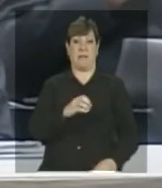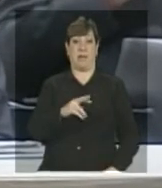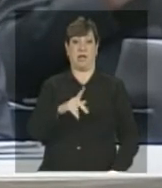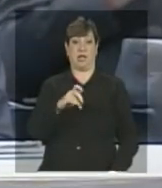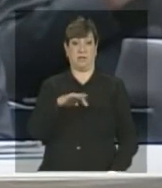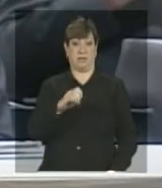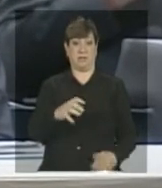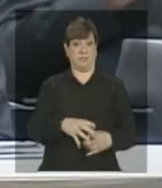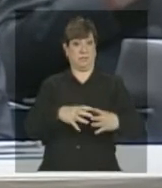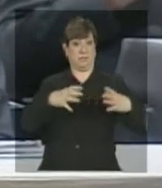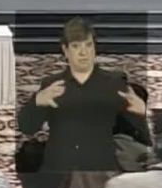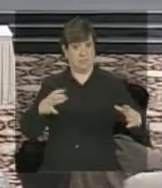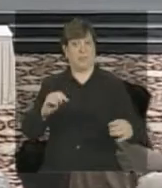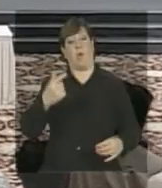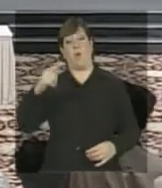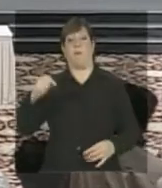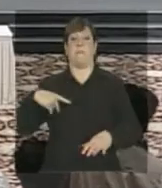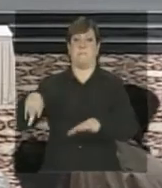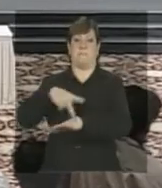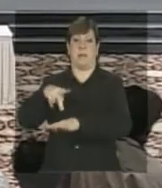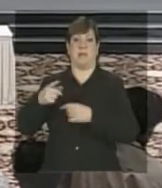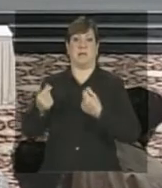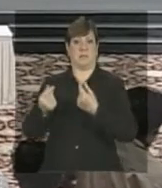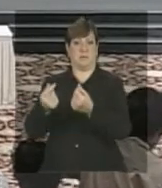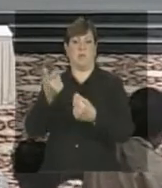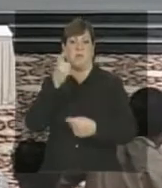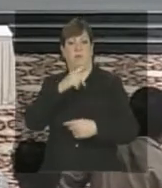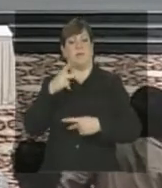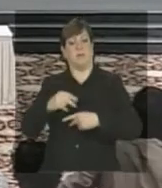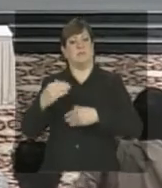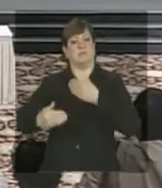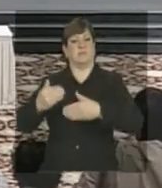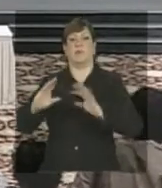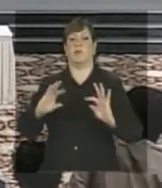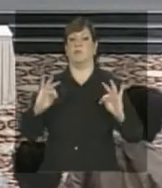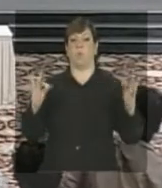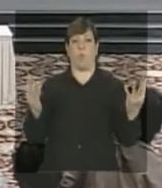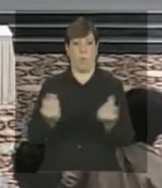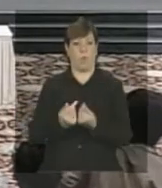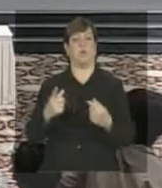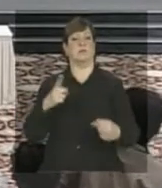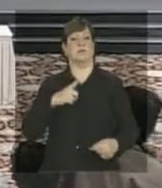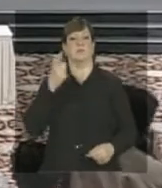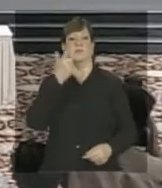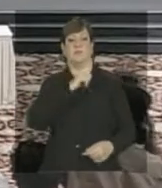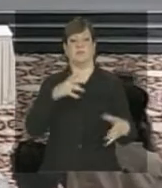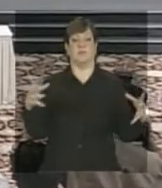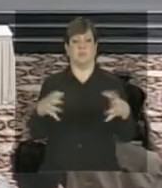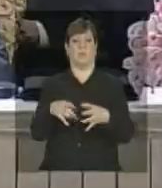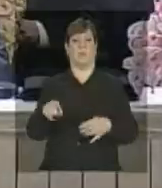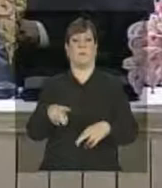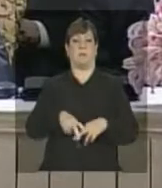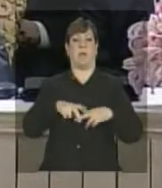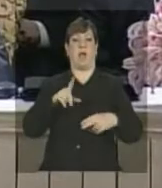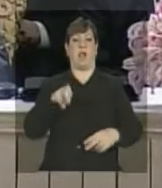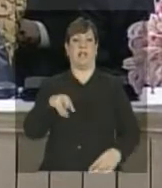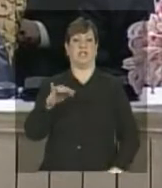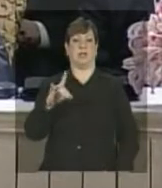E de outro, países ricos com obstáculos a vencer. Mas todos estão atingidos pela lentidão global.